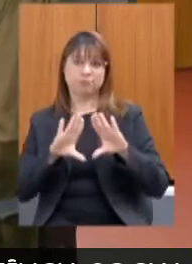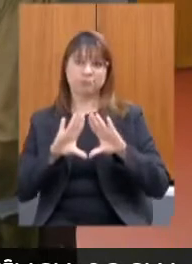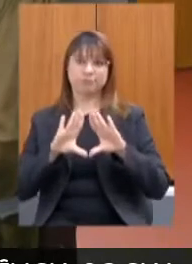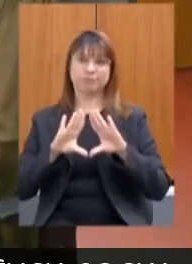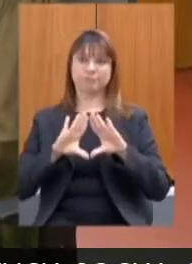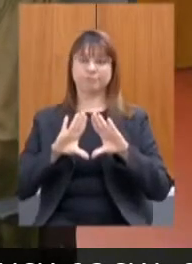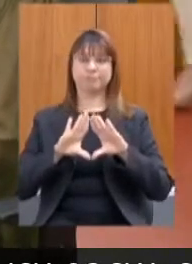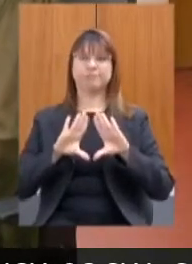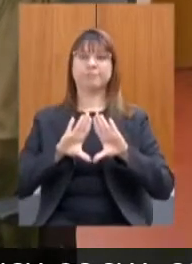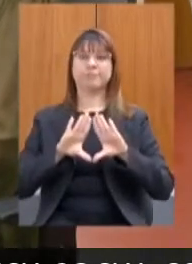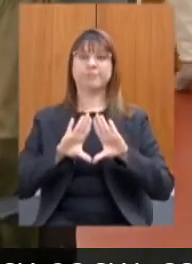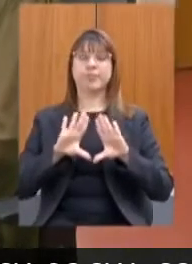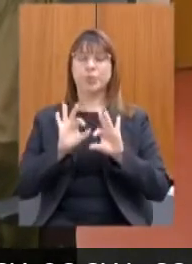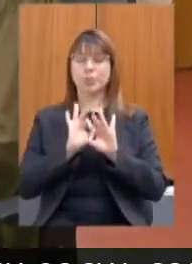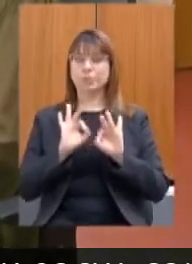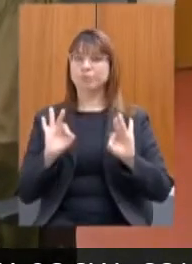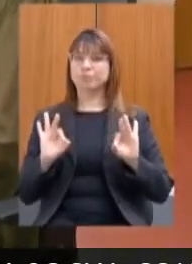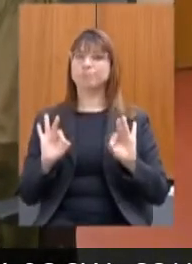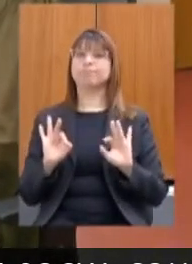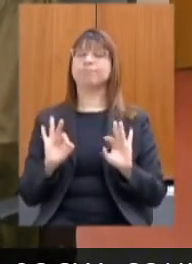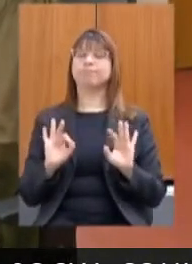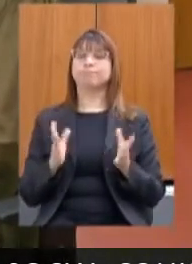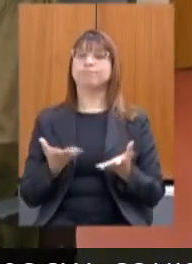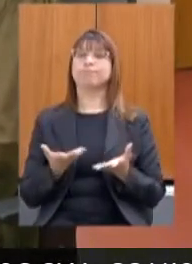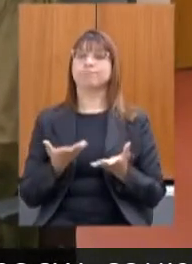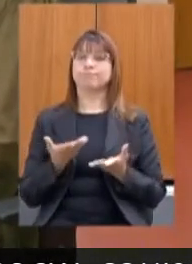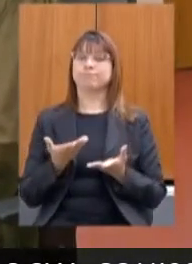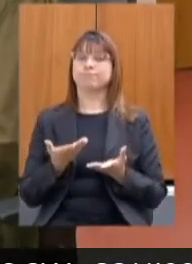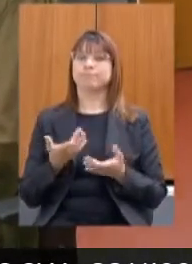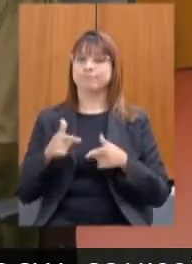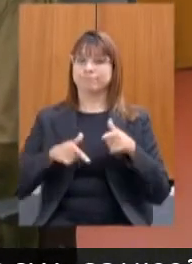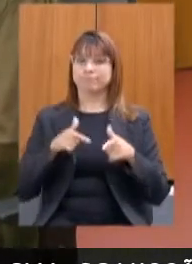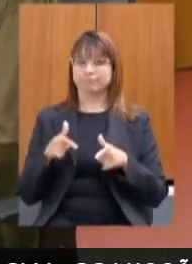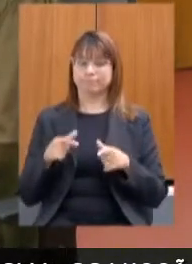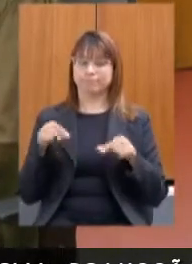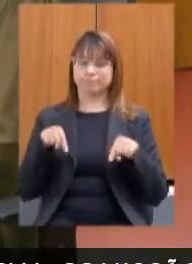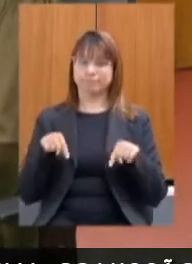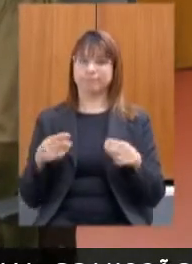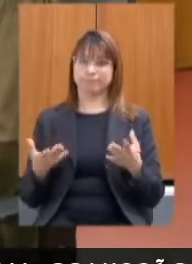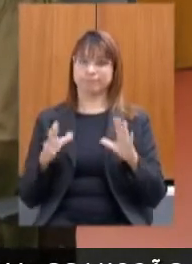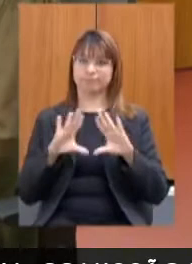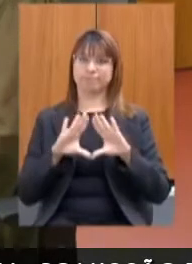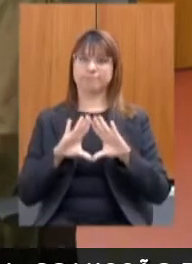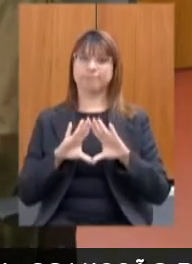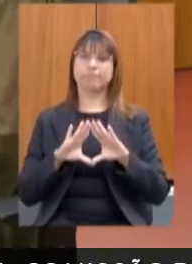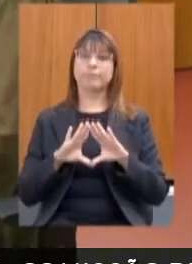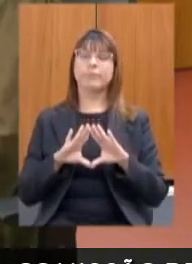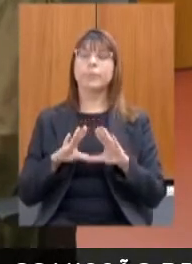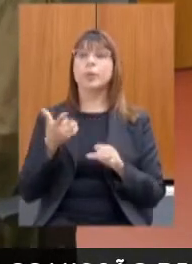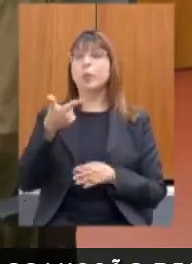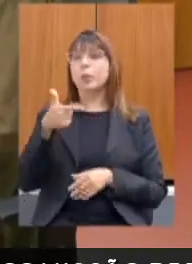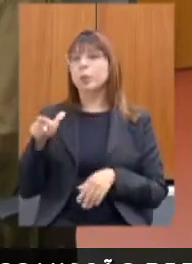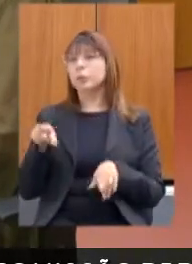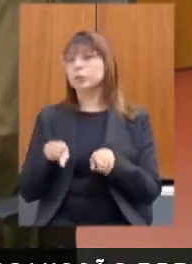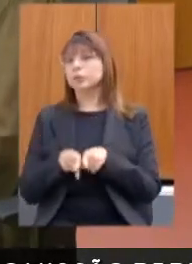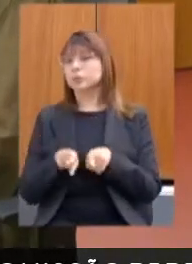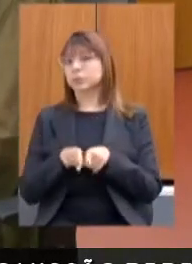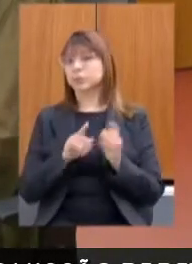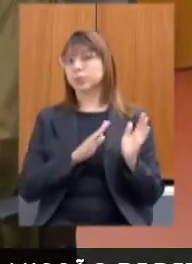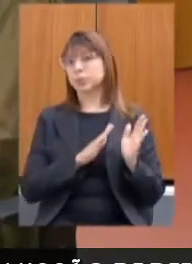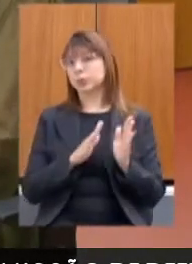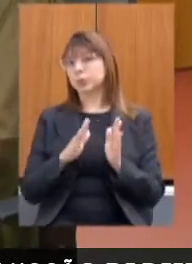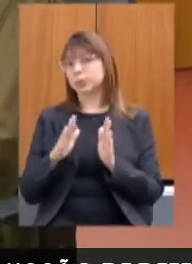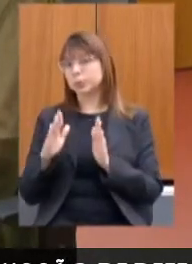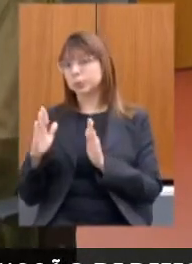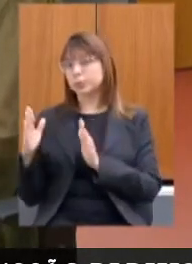fantástico mais uma iniciativa fantástica dessa casa e uma das outras iniciativas ao longo da